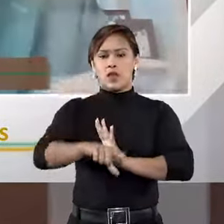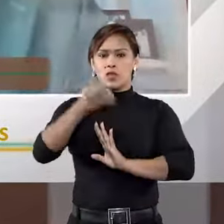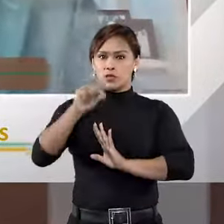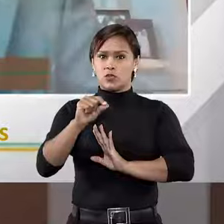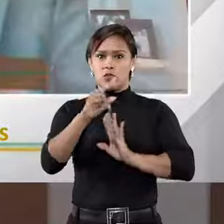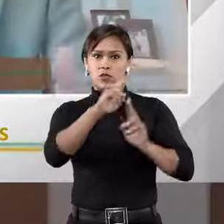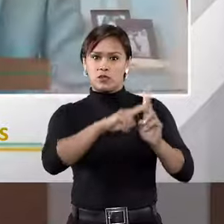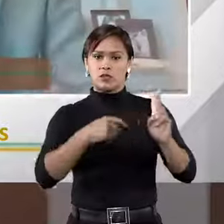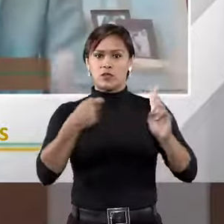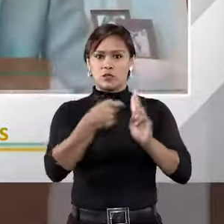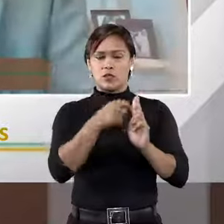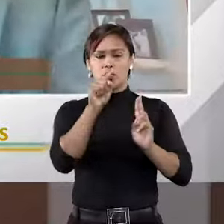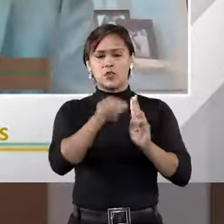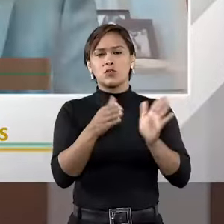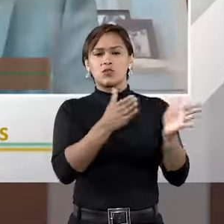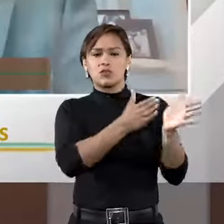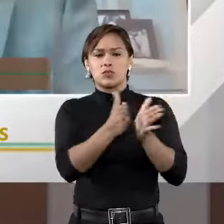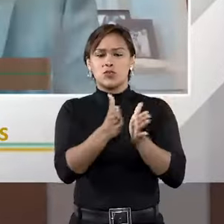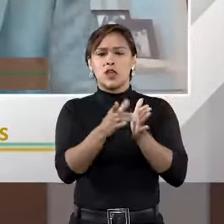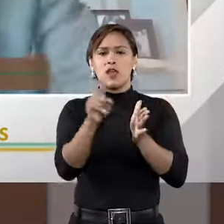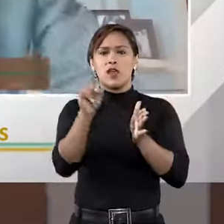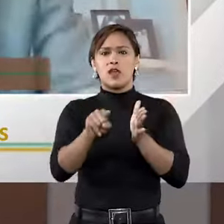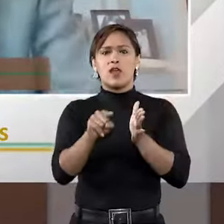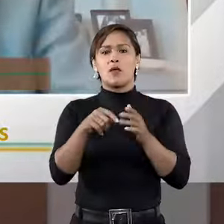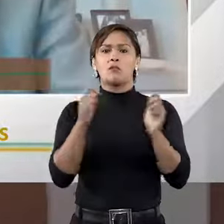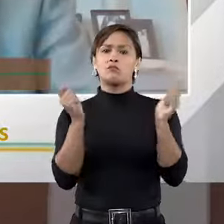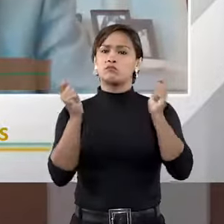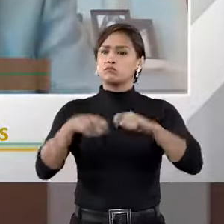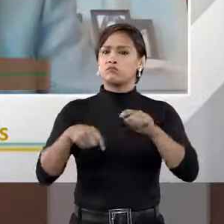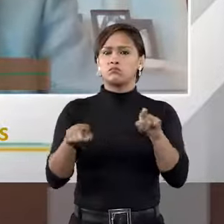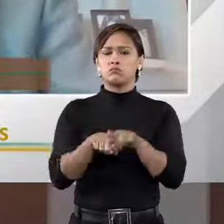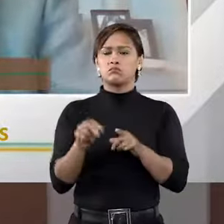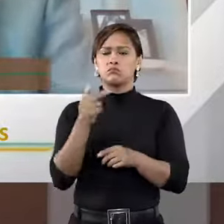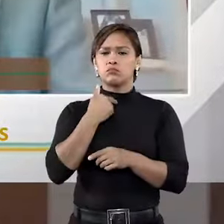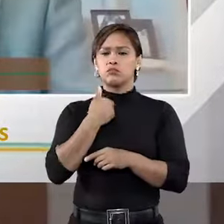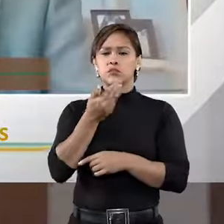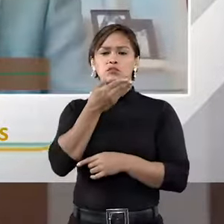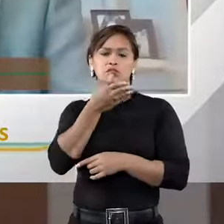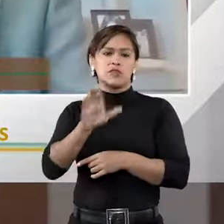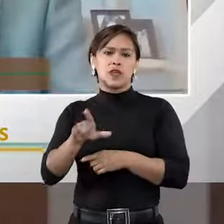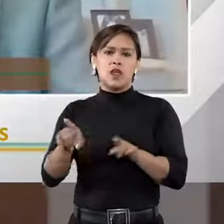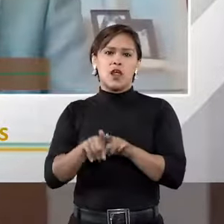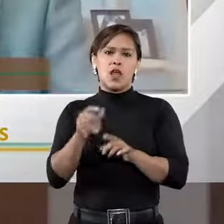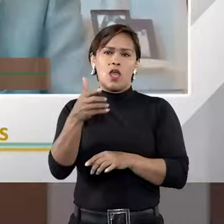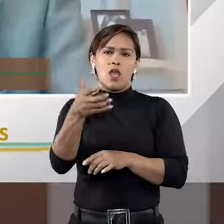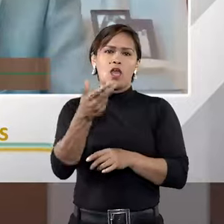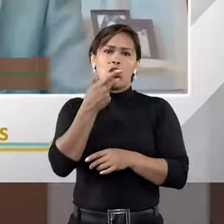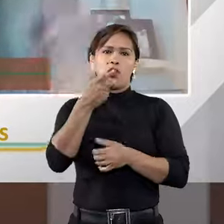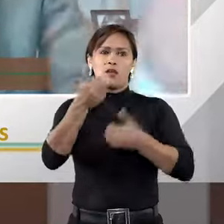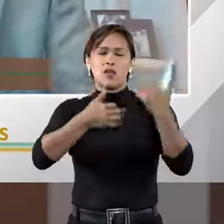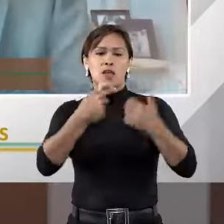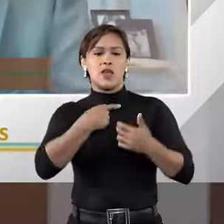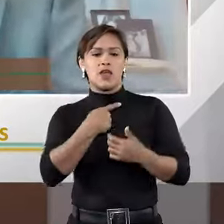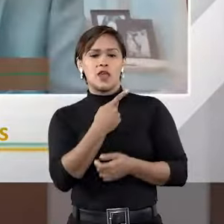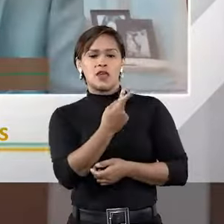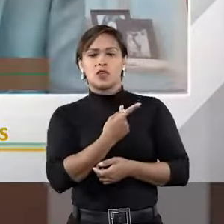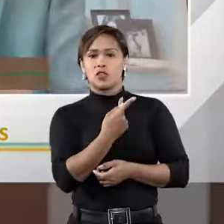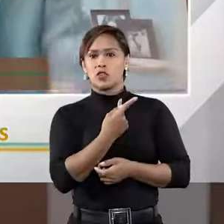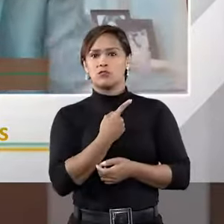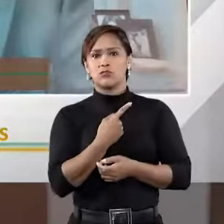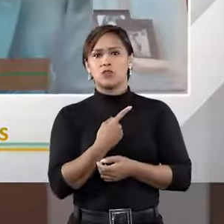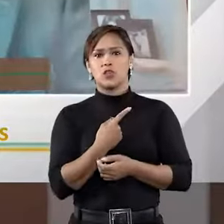pelas partes. E onde é que entra a Câmara nessa história? Poderia não existir. As partes poderiam dizer aqui, eu e o Fred nos